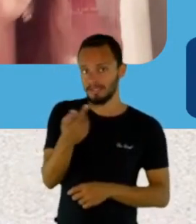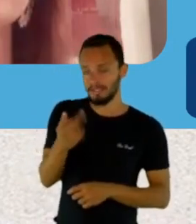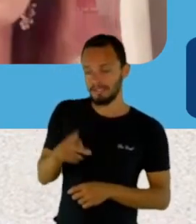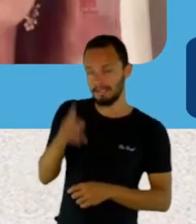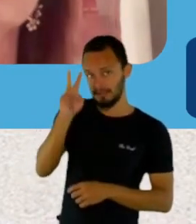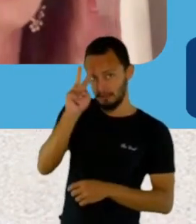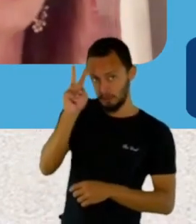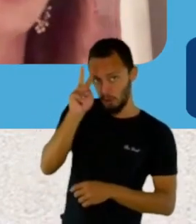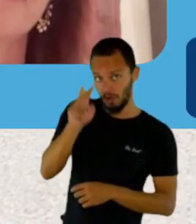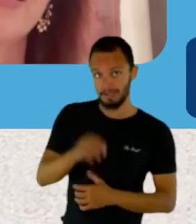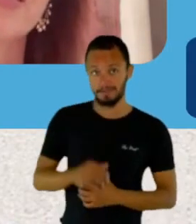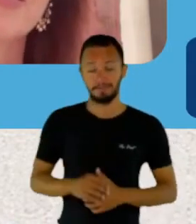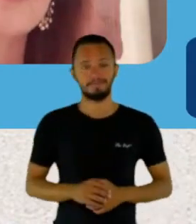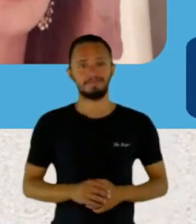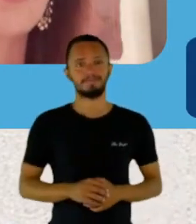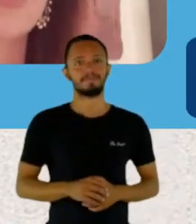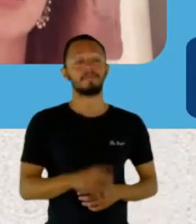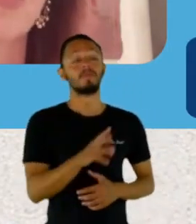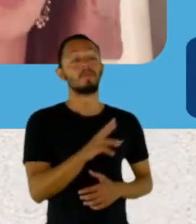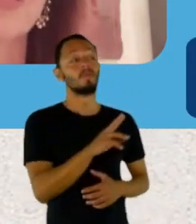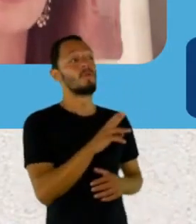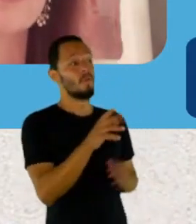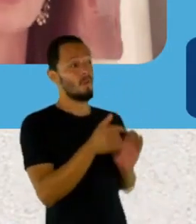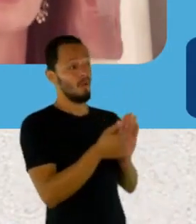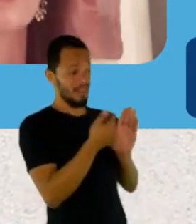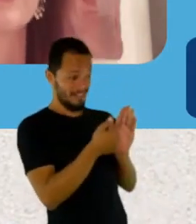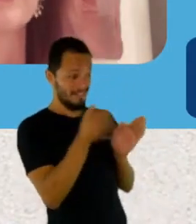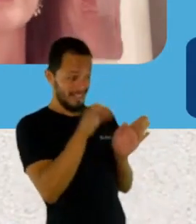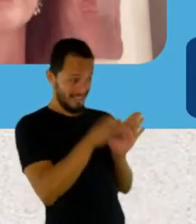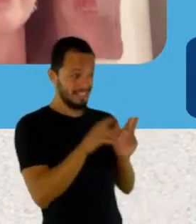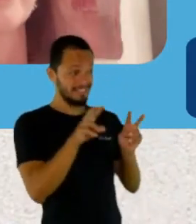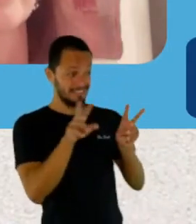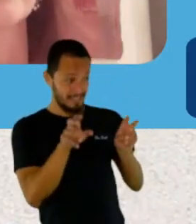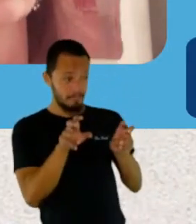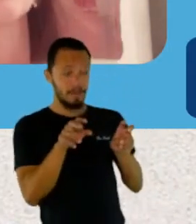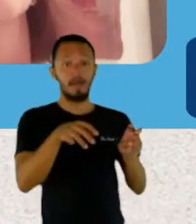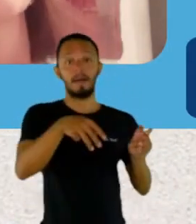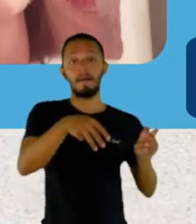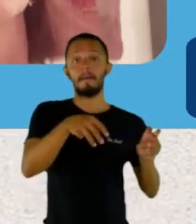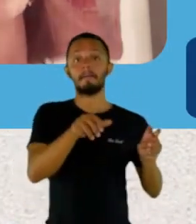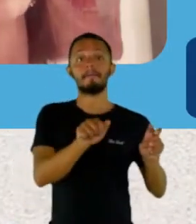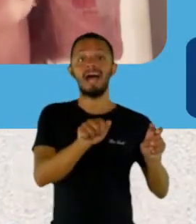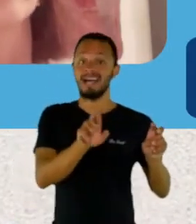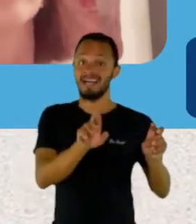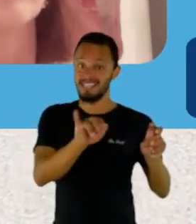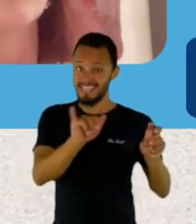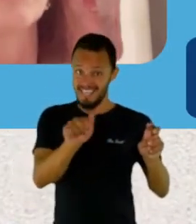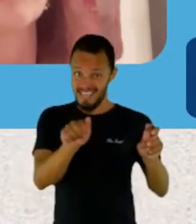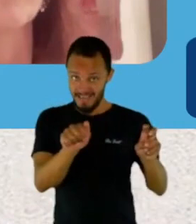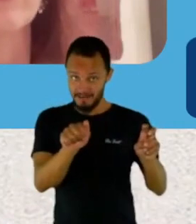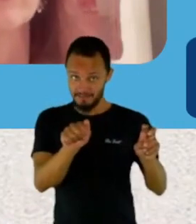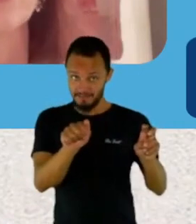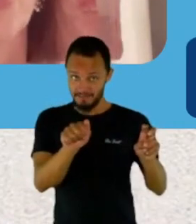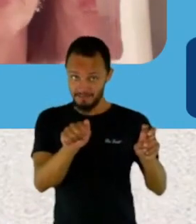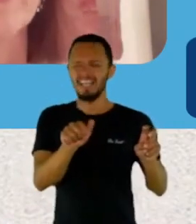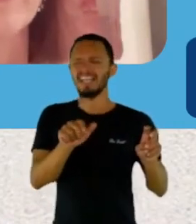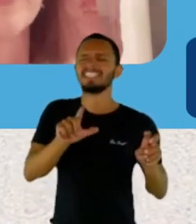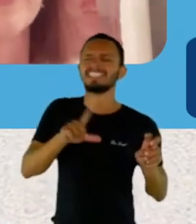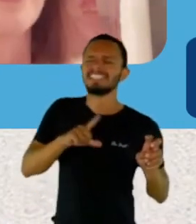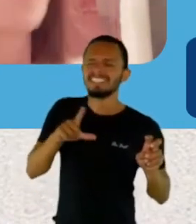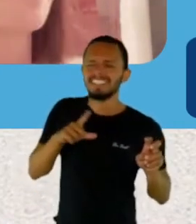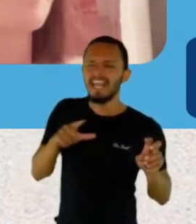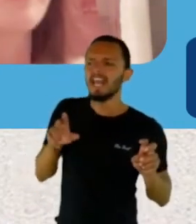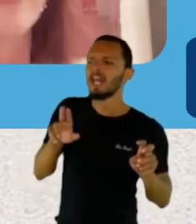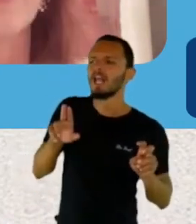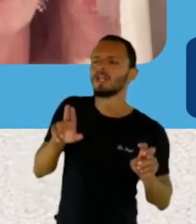Tá. O livro, na verdade, ele se chamaria Marias, originalmente. e aí a editora sinalizou que já tinha um outro livro com esse nome.